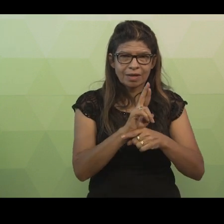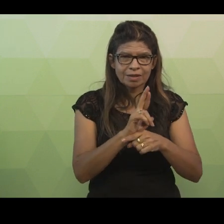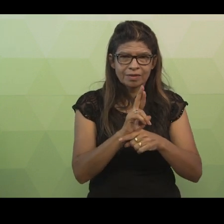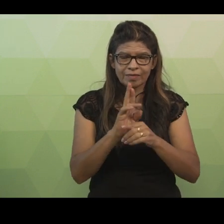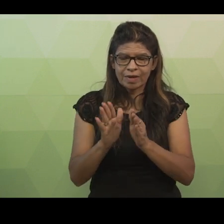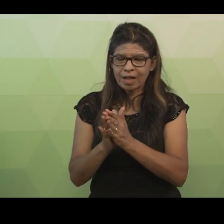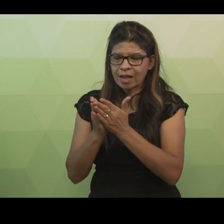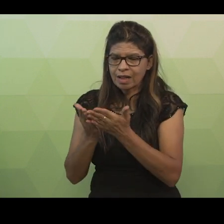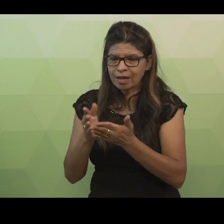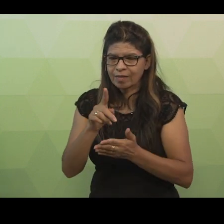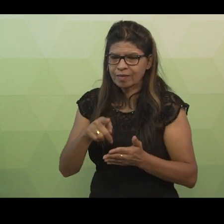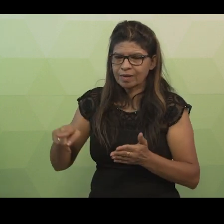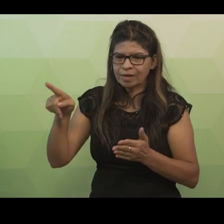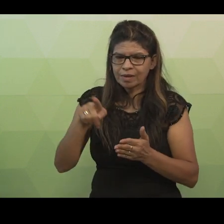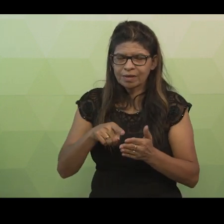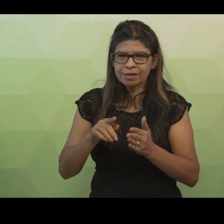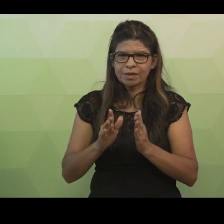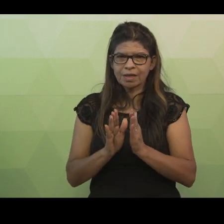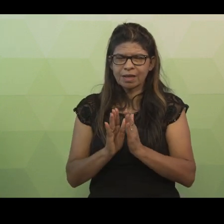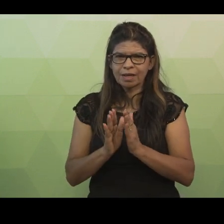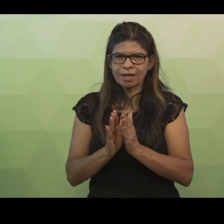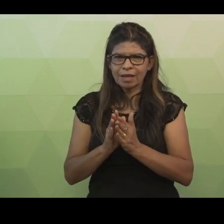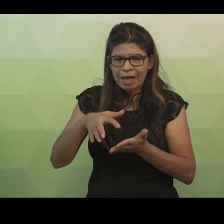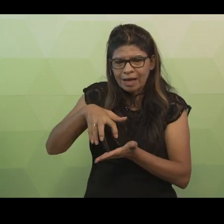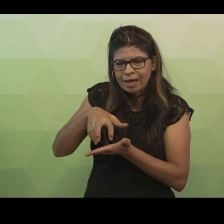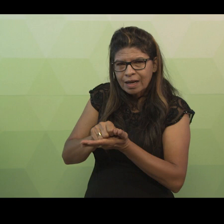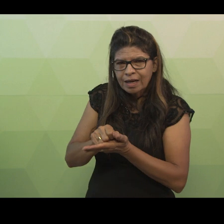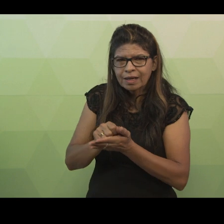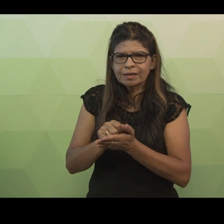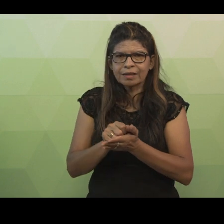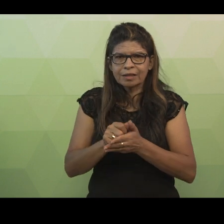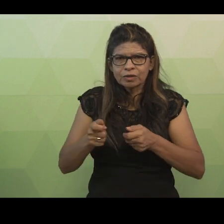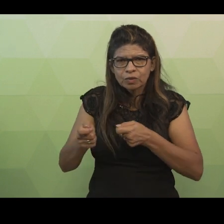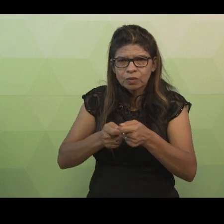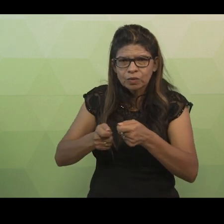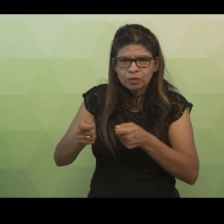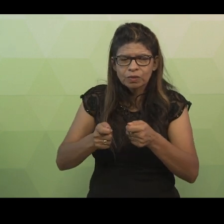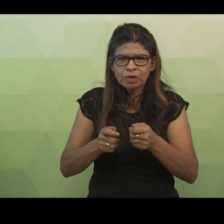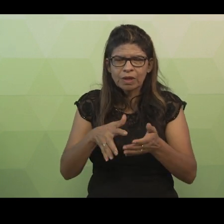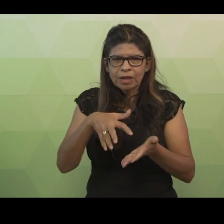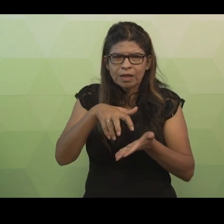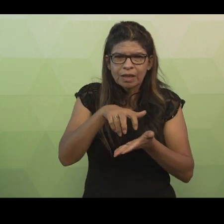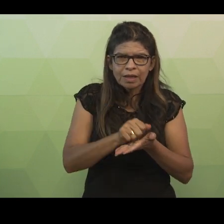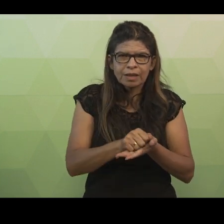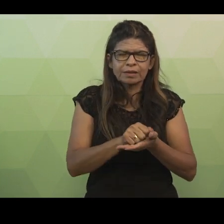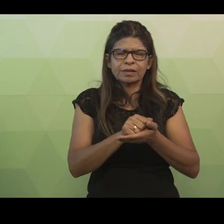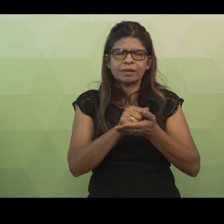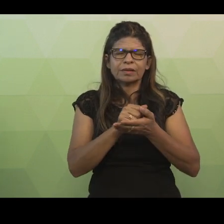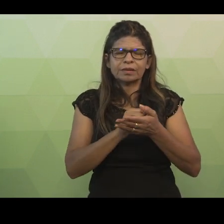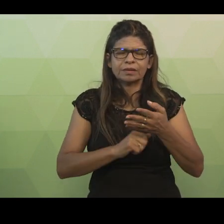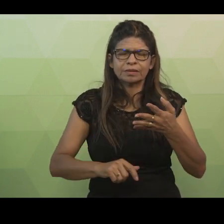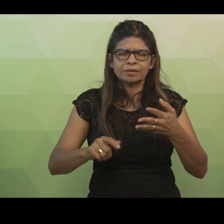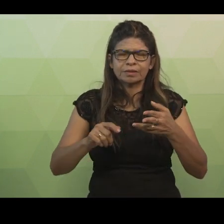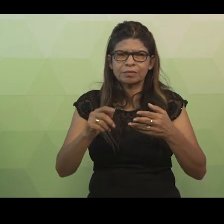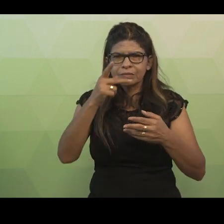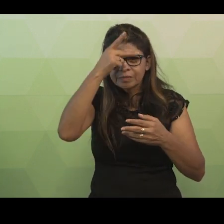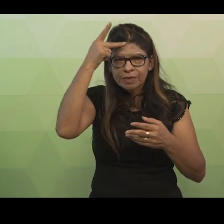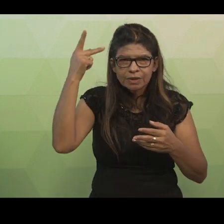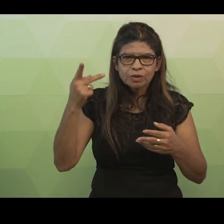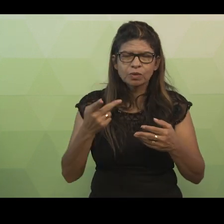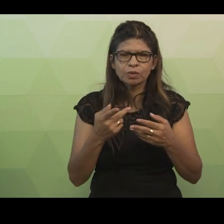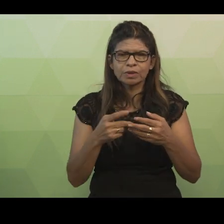controlar cadastro de livro, controlar cadastro de usuários, emprestar livro e devolver livro.